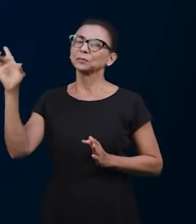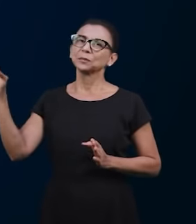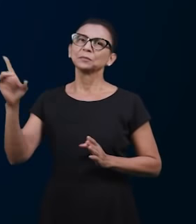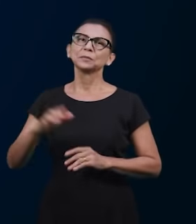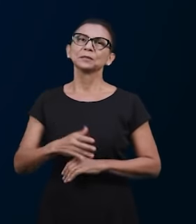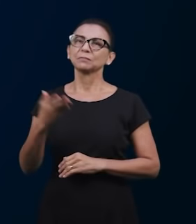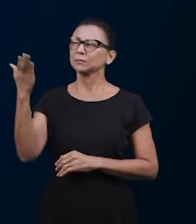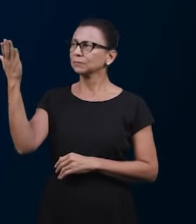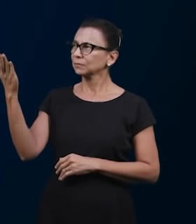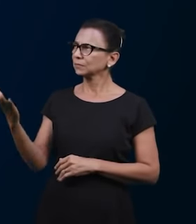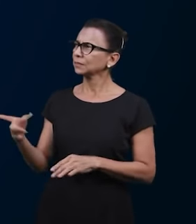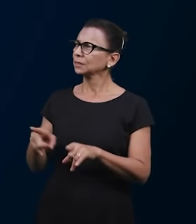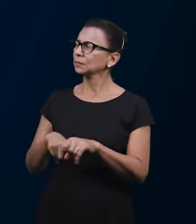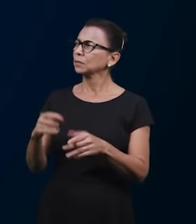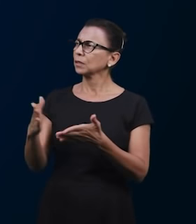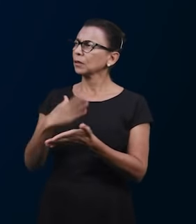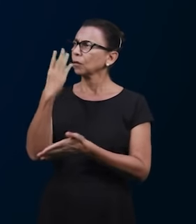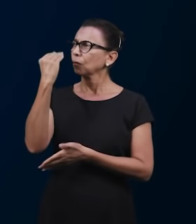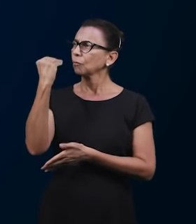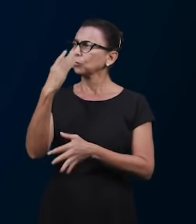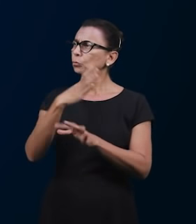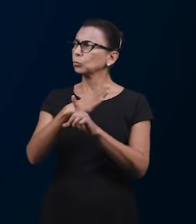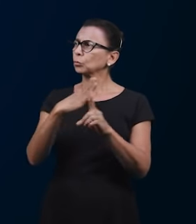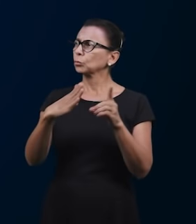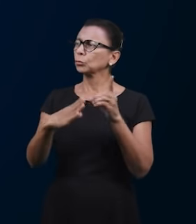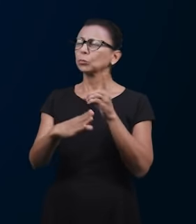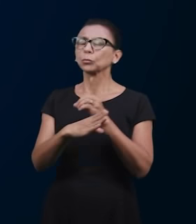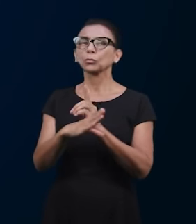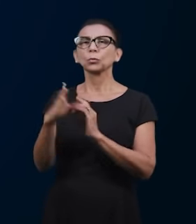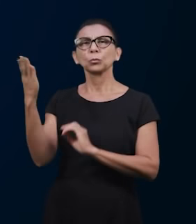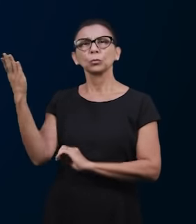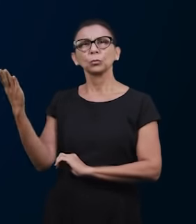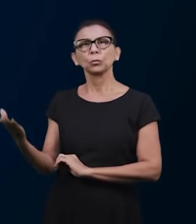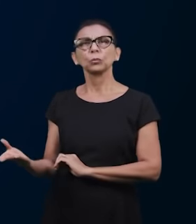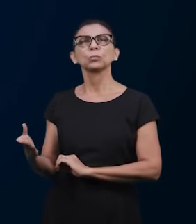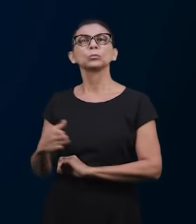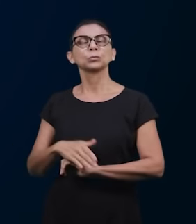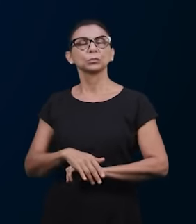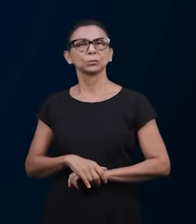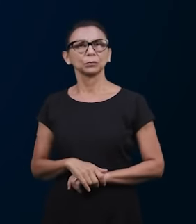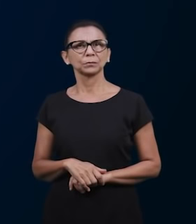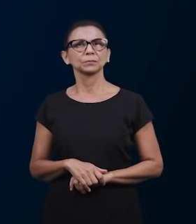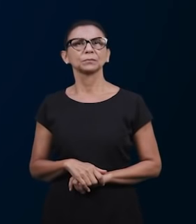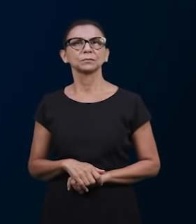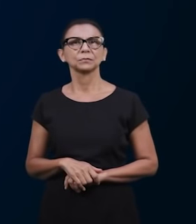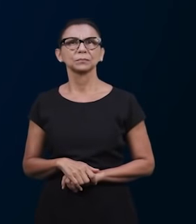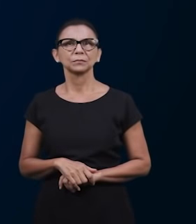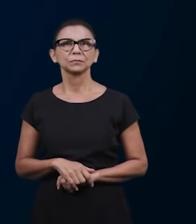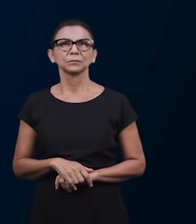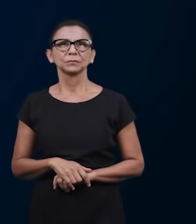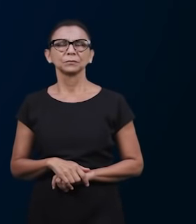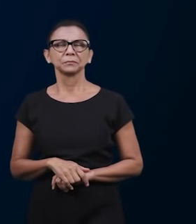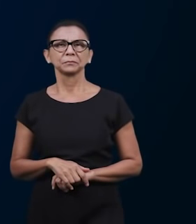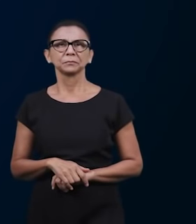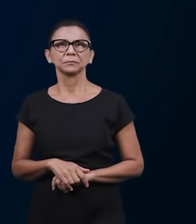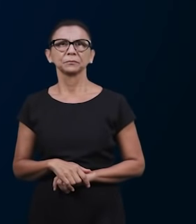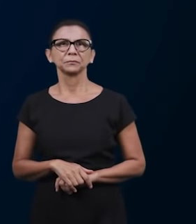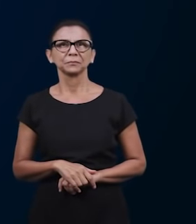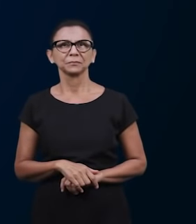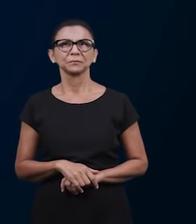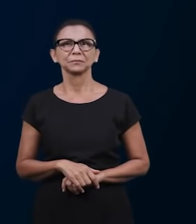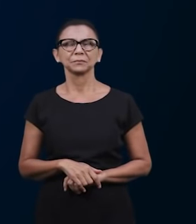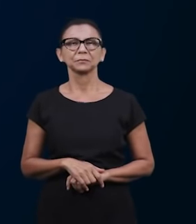Deus. E também algumas fotos do culto, o culto ali sendo realizado nessa projeção que estamos